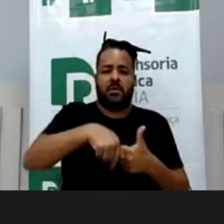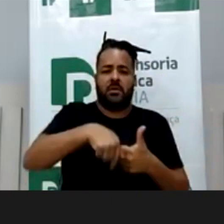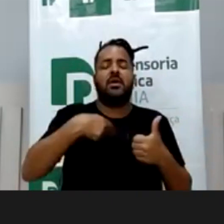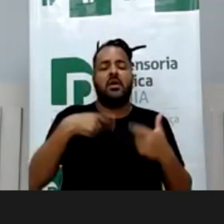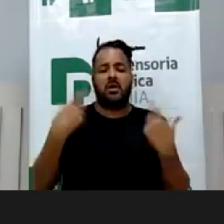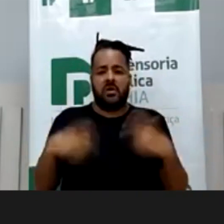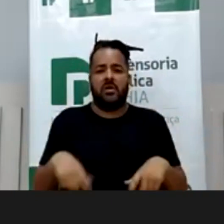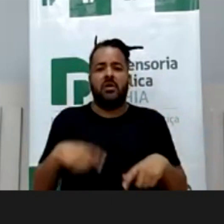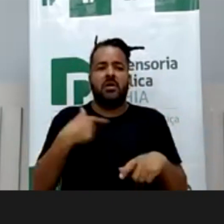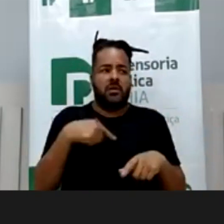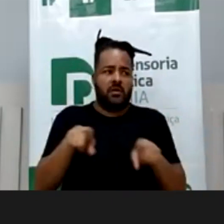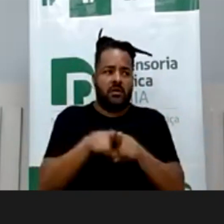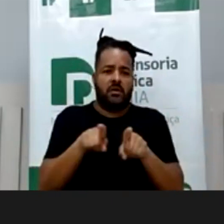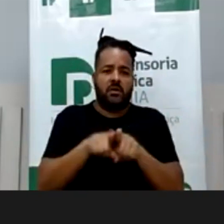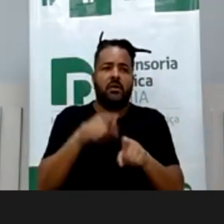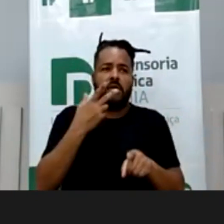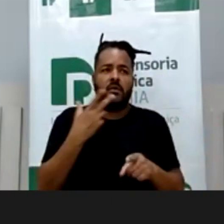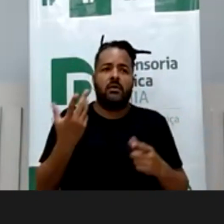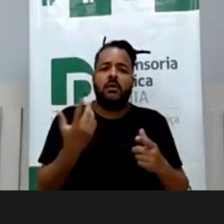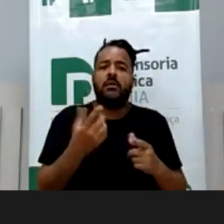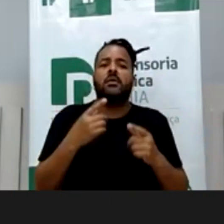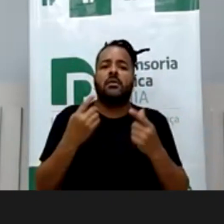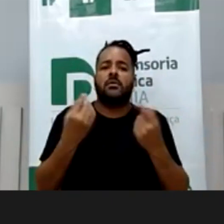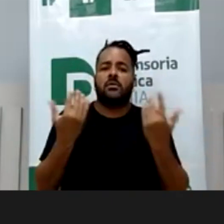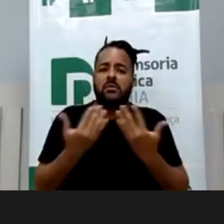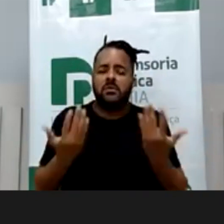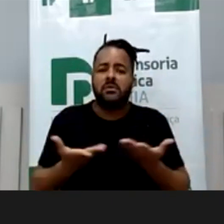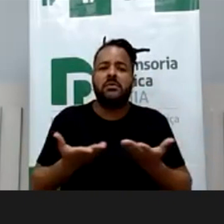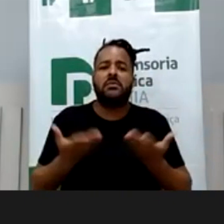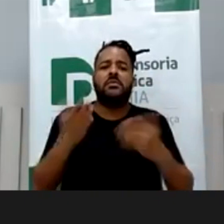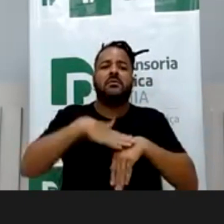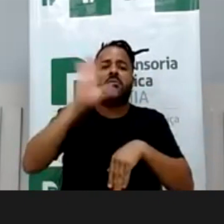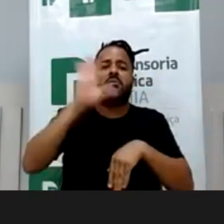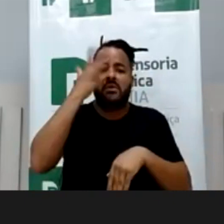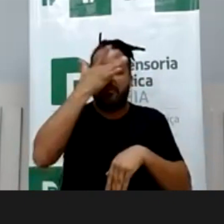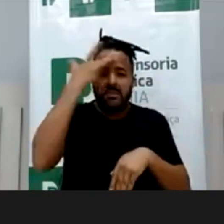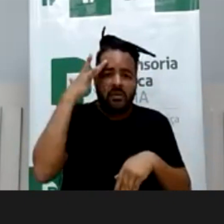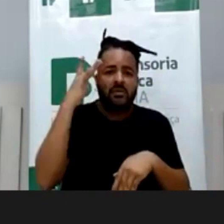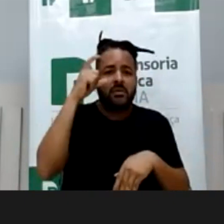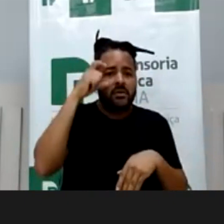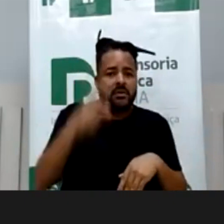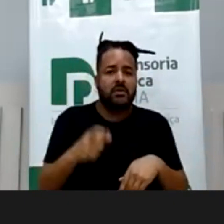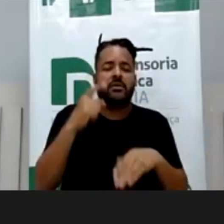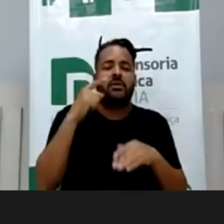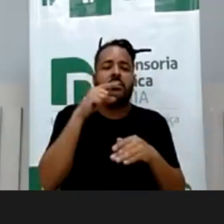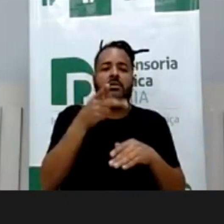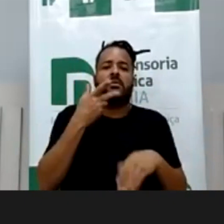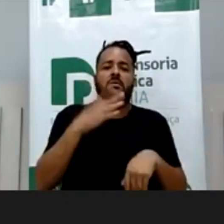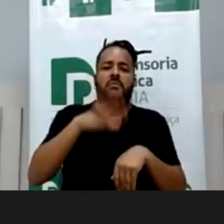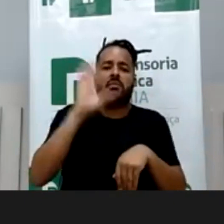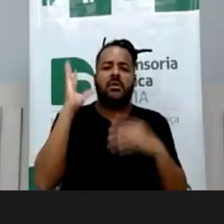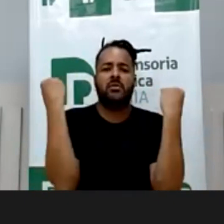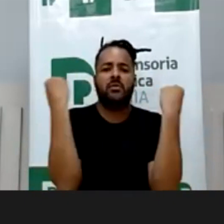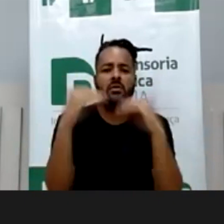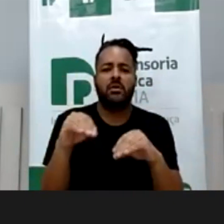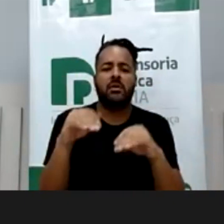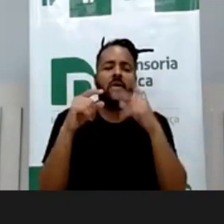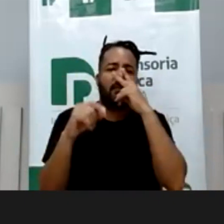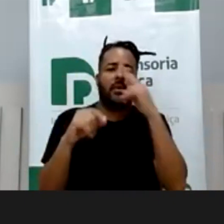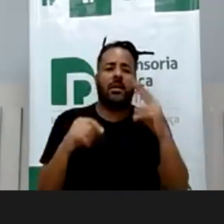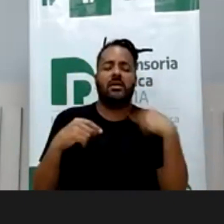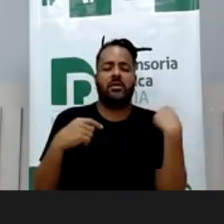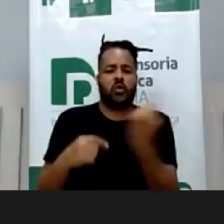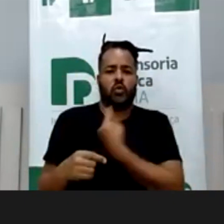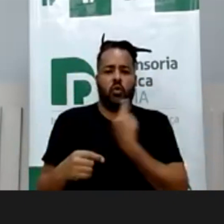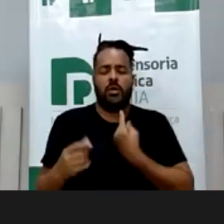também criticando no lugar, de um certo modo, que colocasse para demais interessados no convite, porque às vezes parece que é só para a